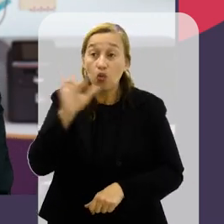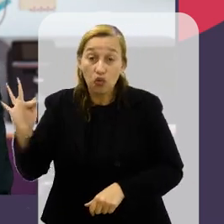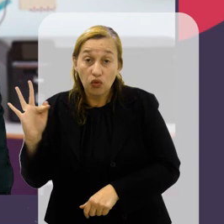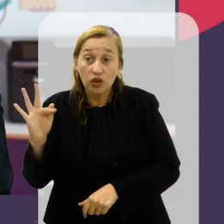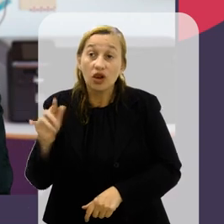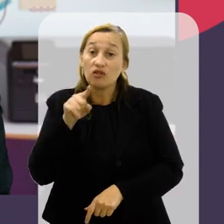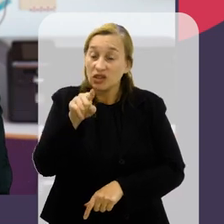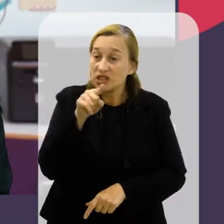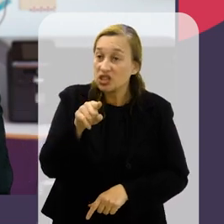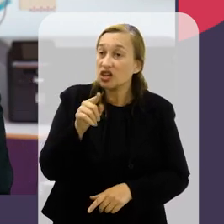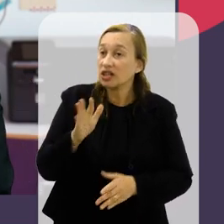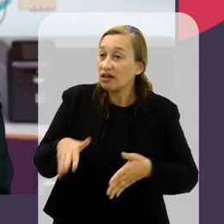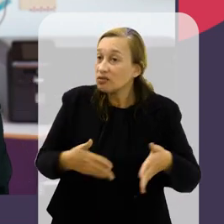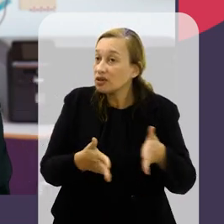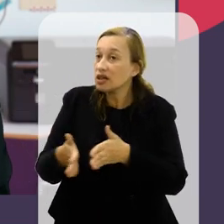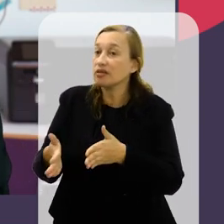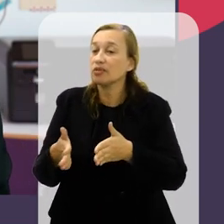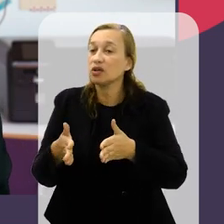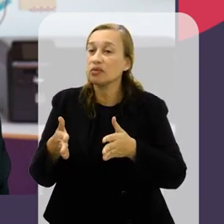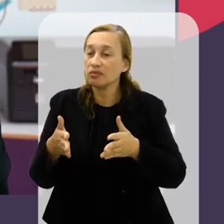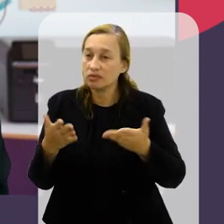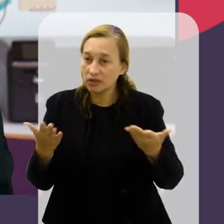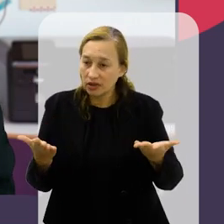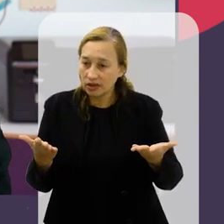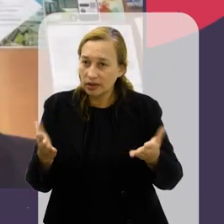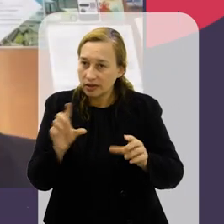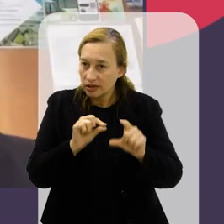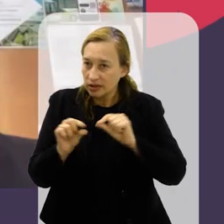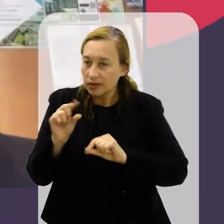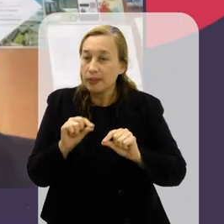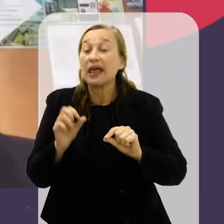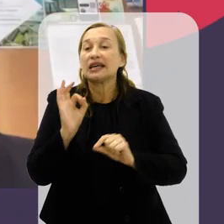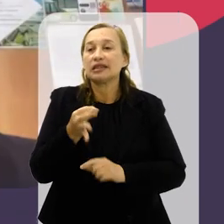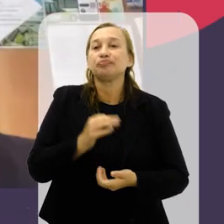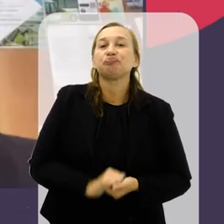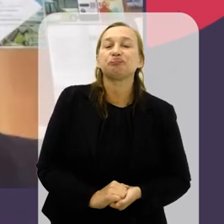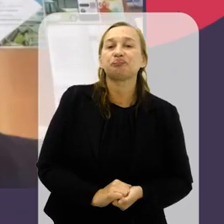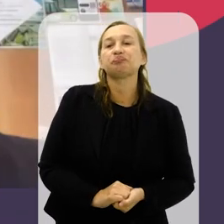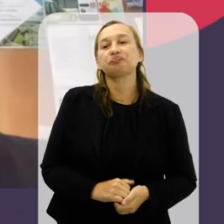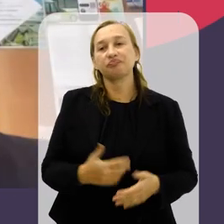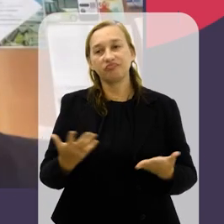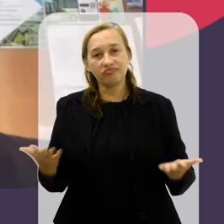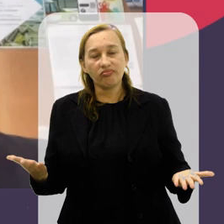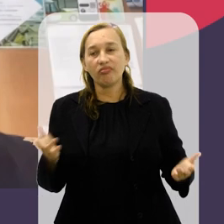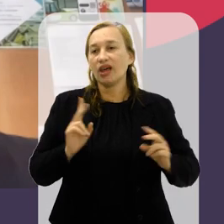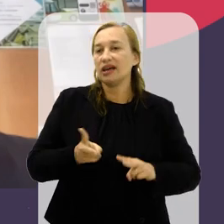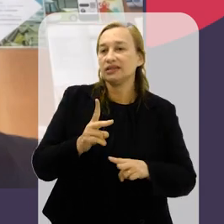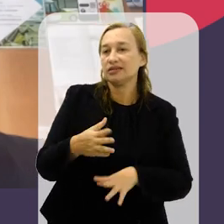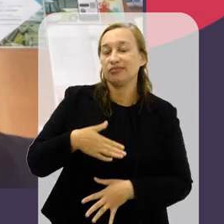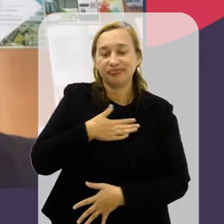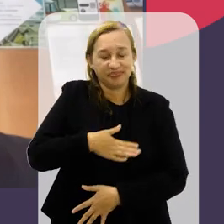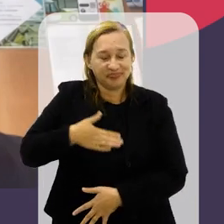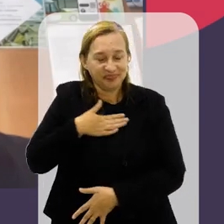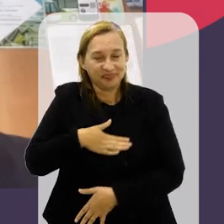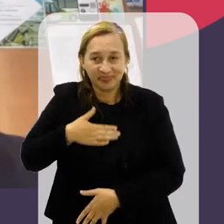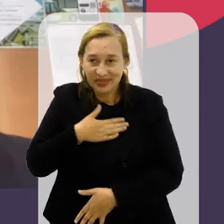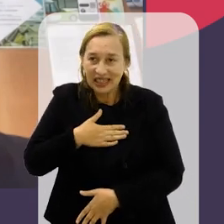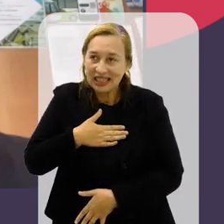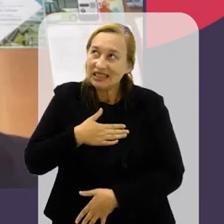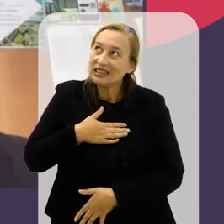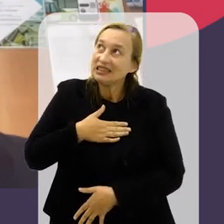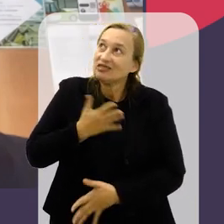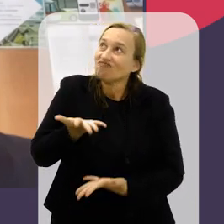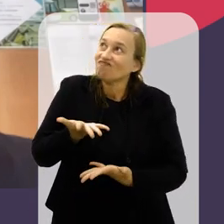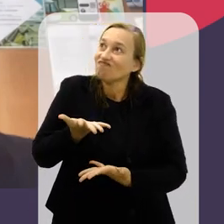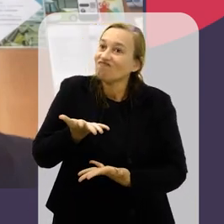no mestrado na UF e você já estava indo num caminho assim, né? É, eu sempre